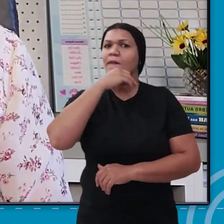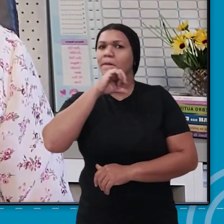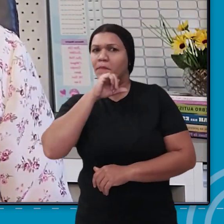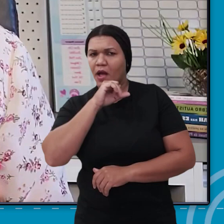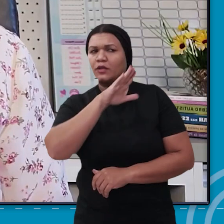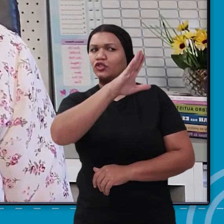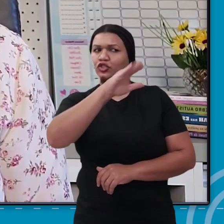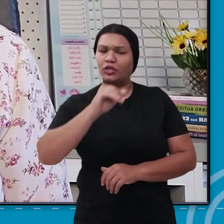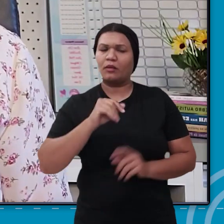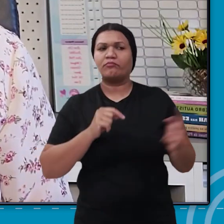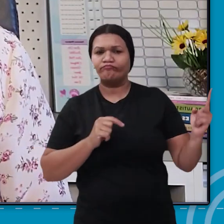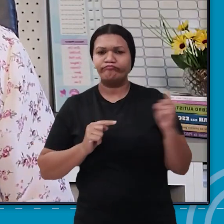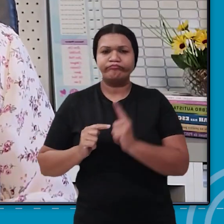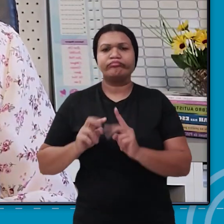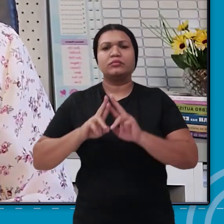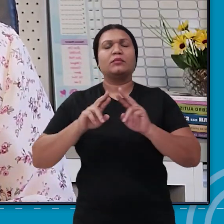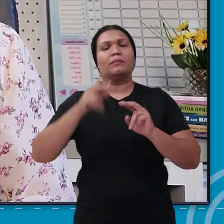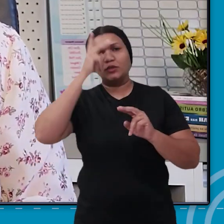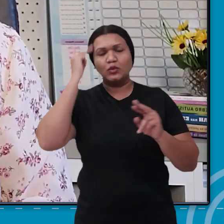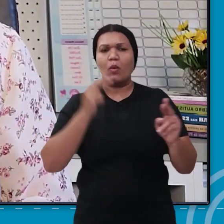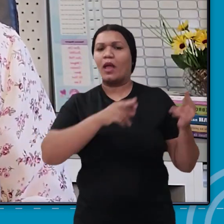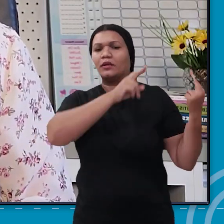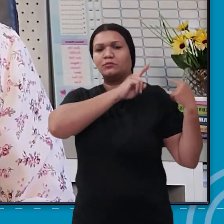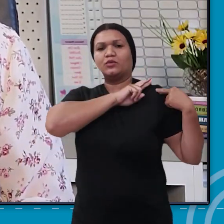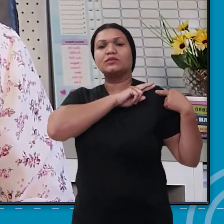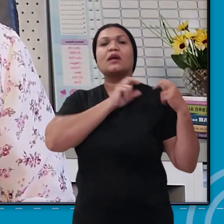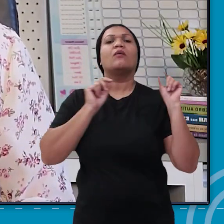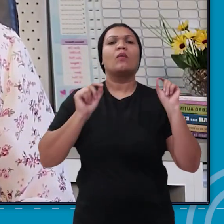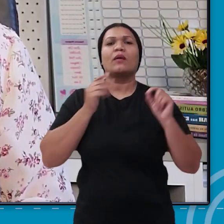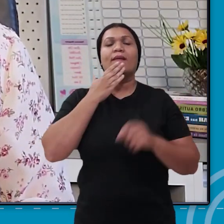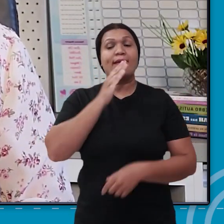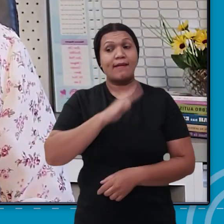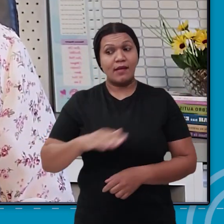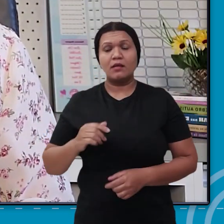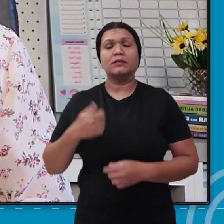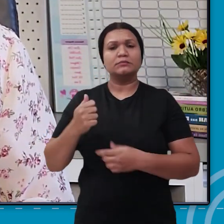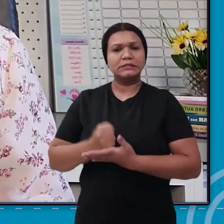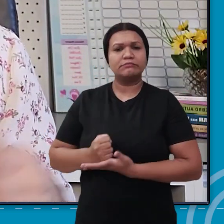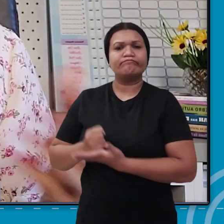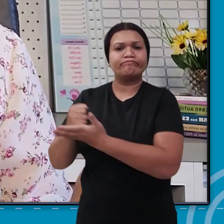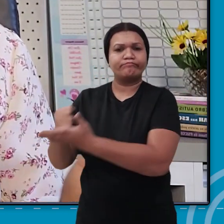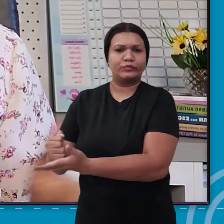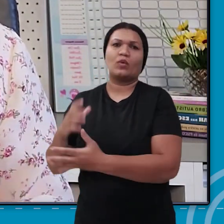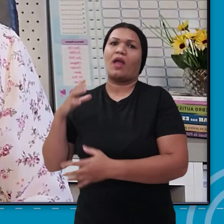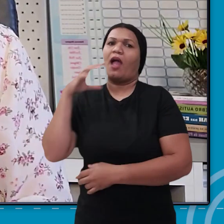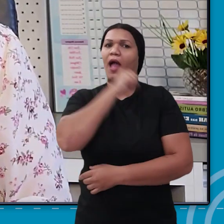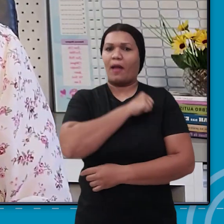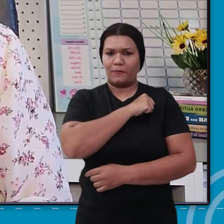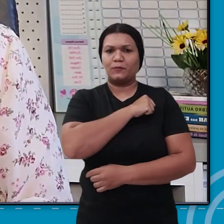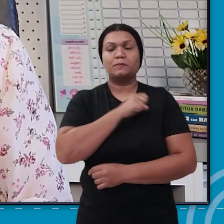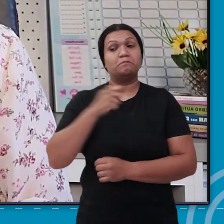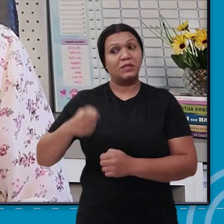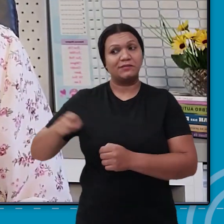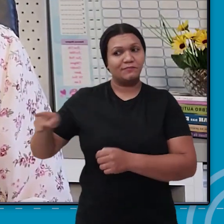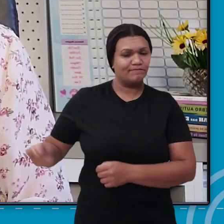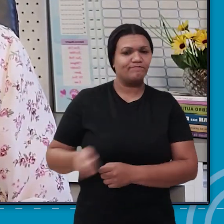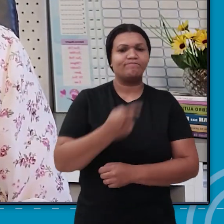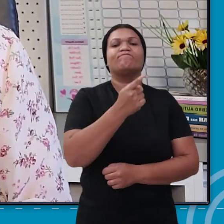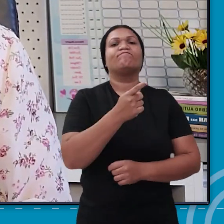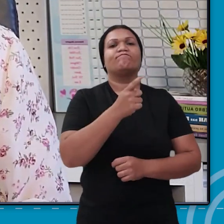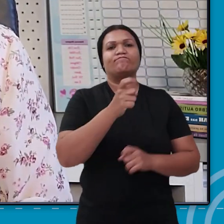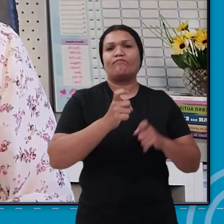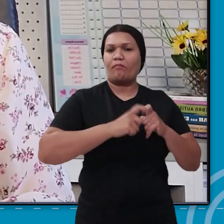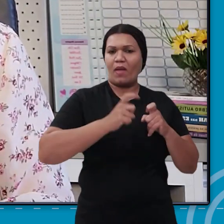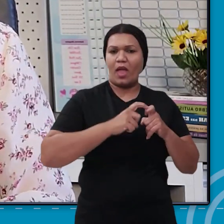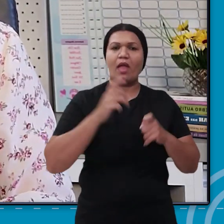pais, com o responsável, para que essa criança tenha um atendimento rápido, né? Um atendimento médico